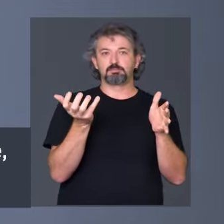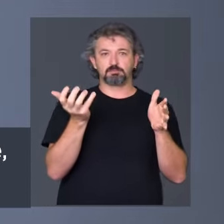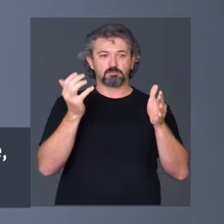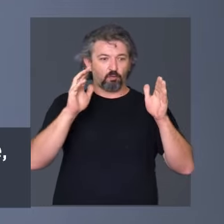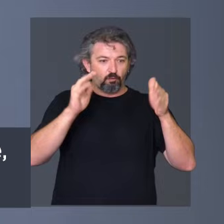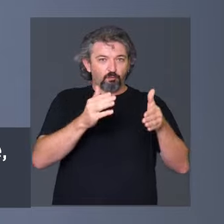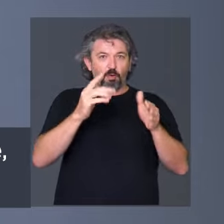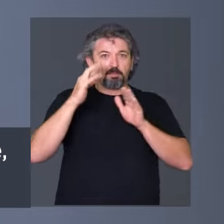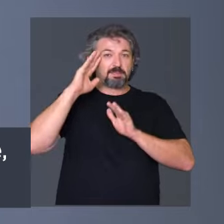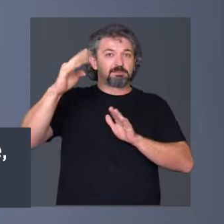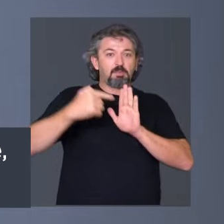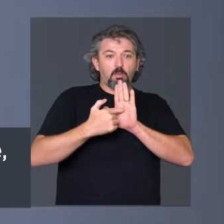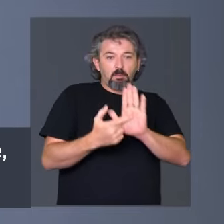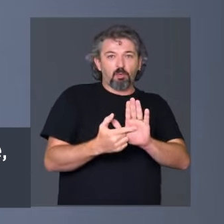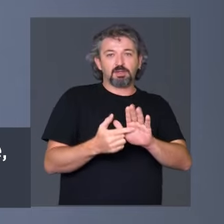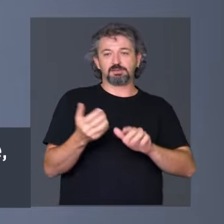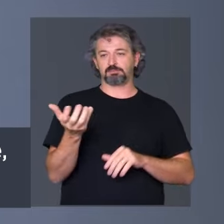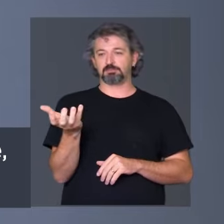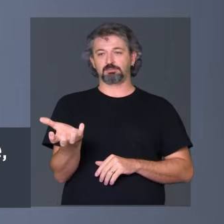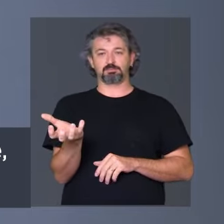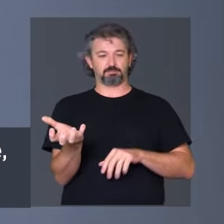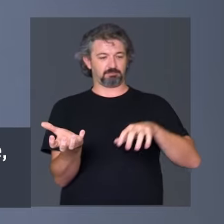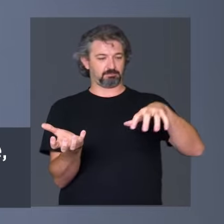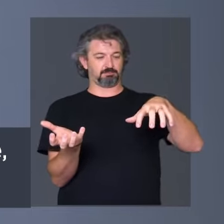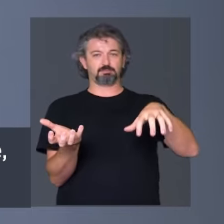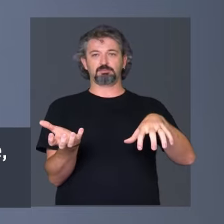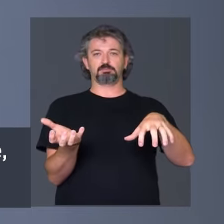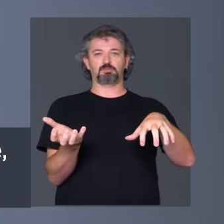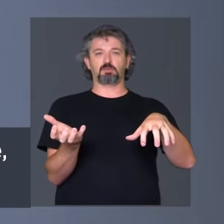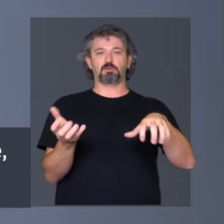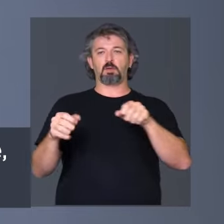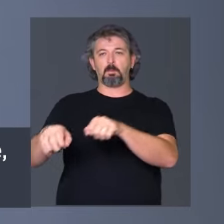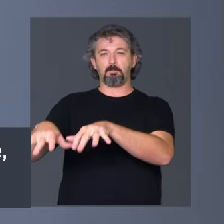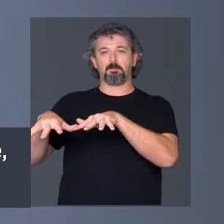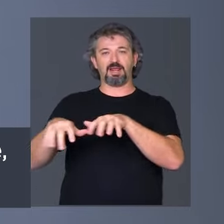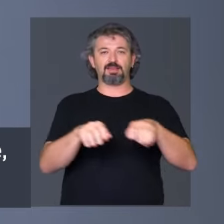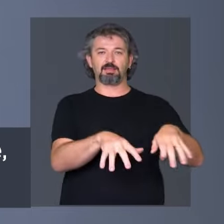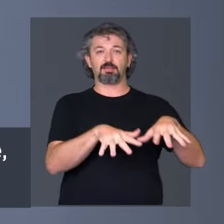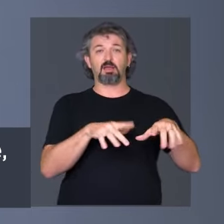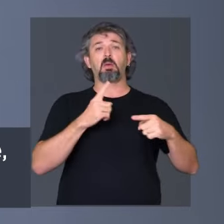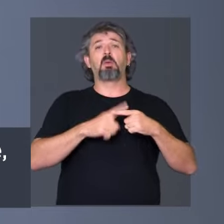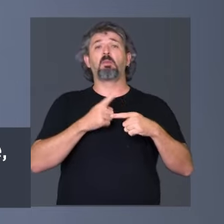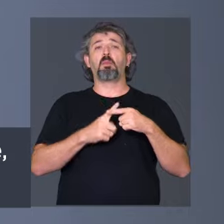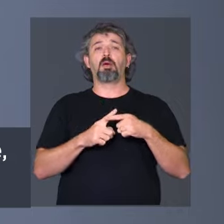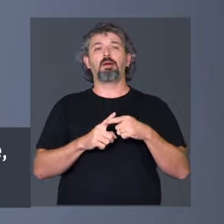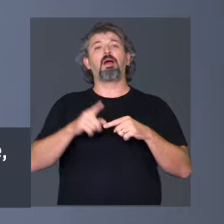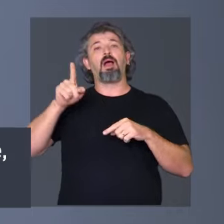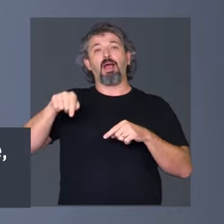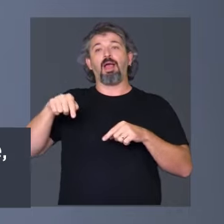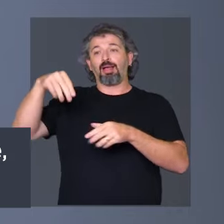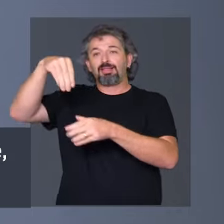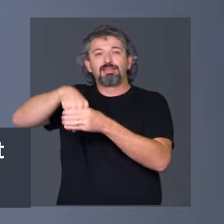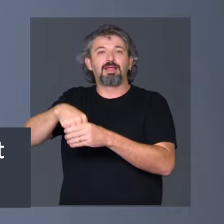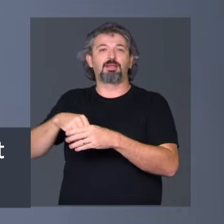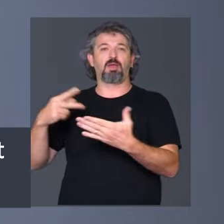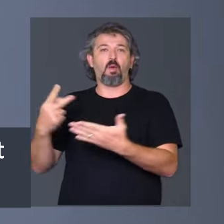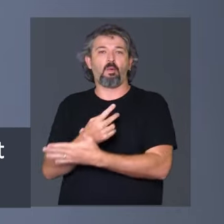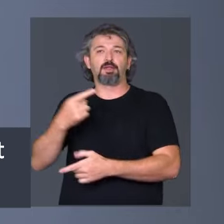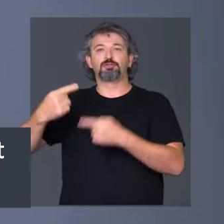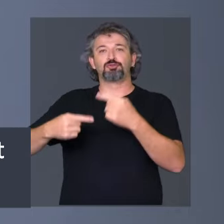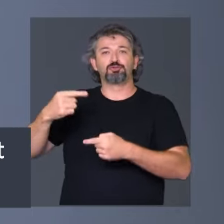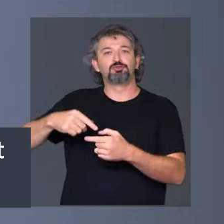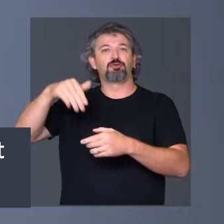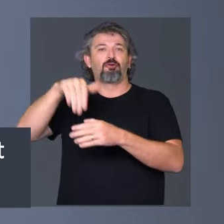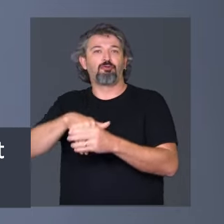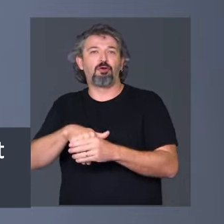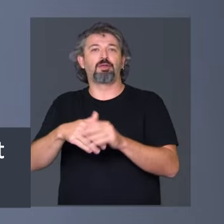Eu queria dar mais ênfase à Câmara, ao plenário da Câmara e do Senado. Porque